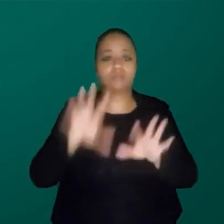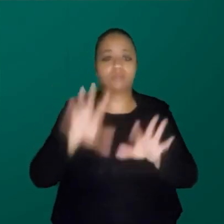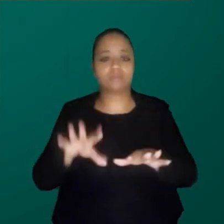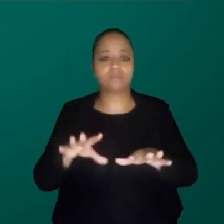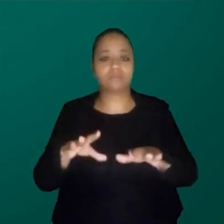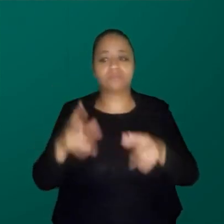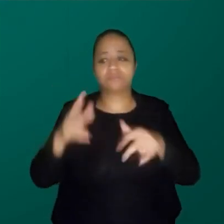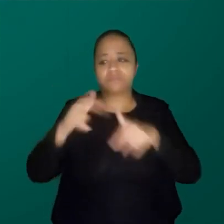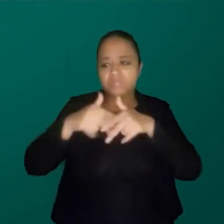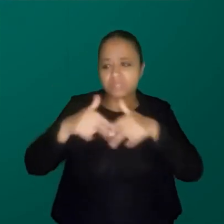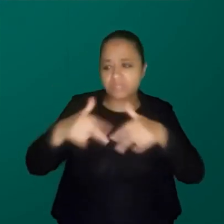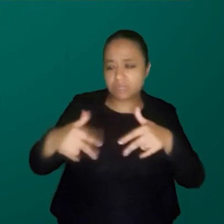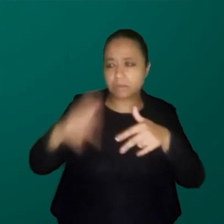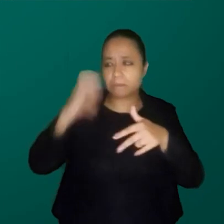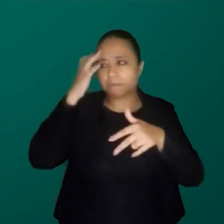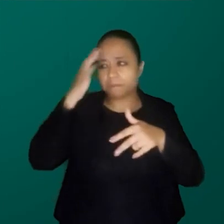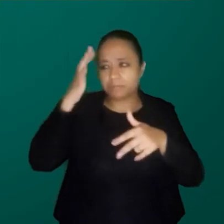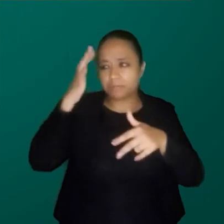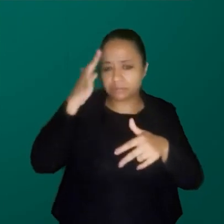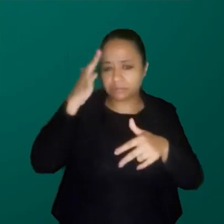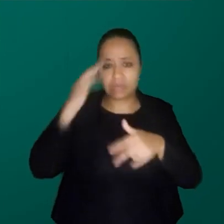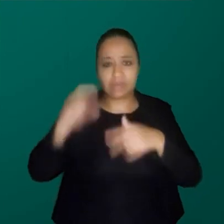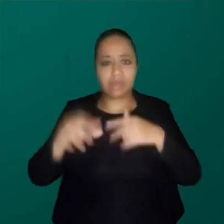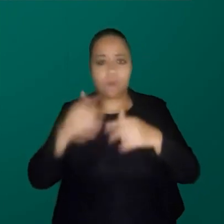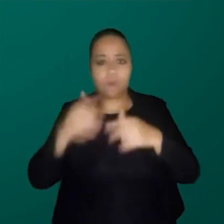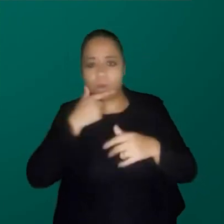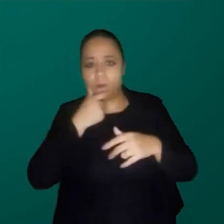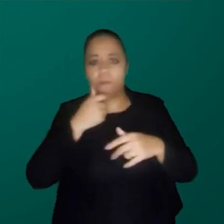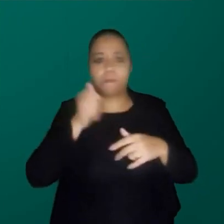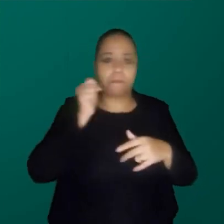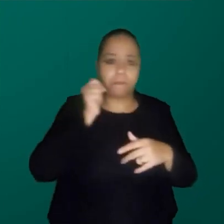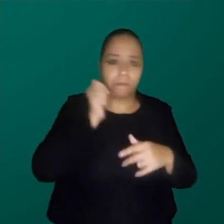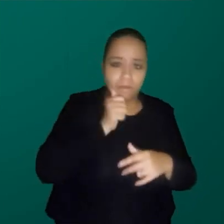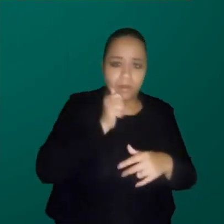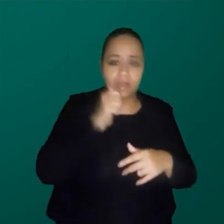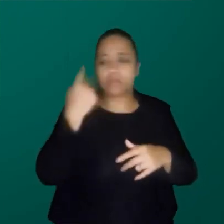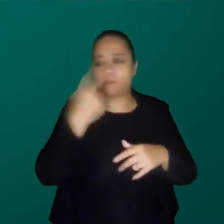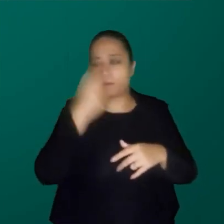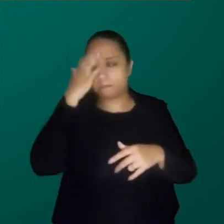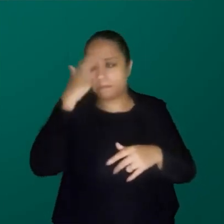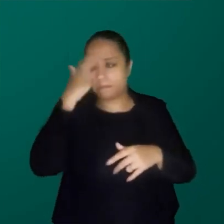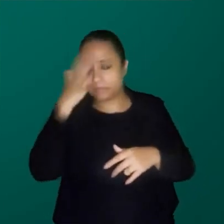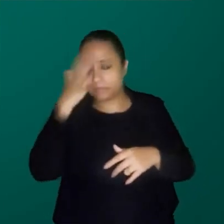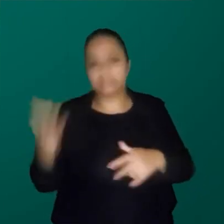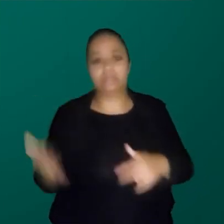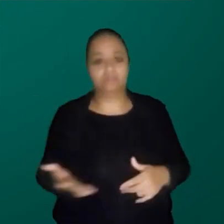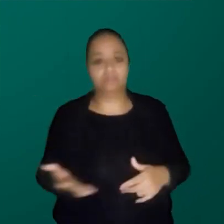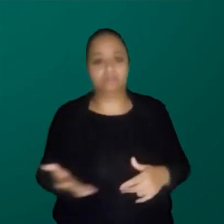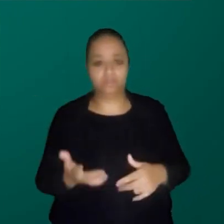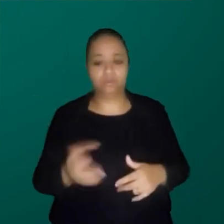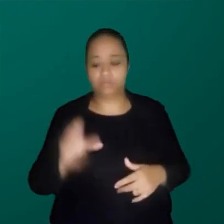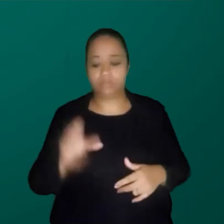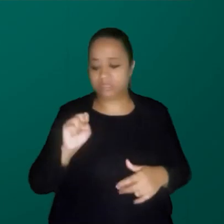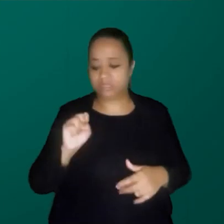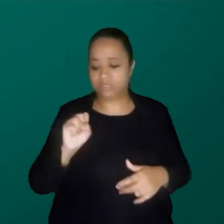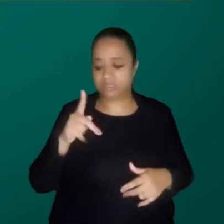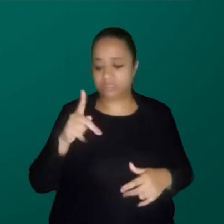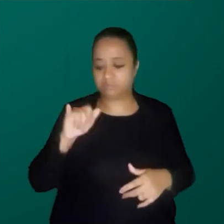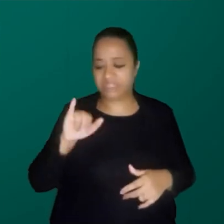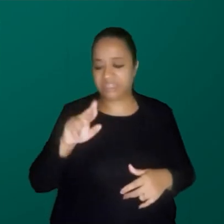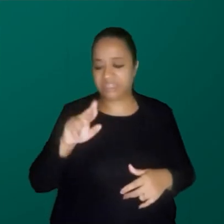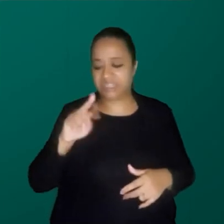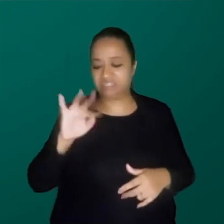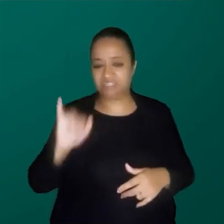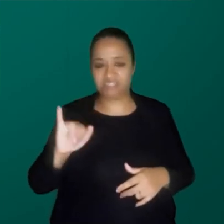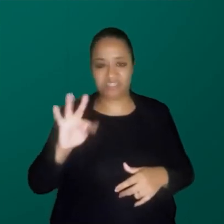gênero, não pensam nessa binariedade homem-mulher como a gente pensa. E esse two spirits, então, eu nunca tinha visto isso na